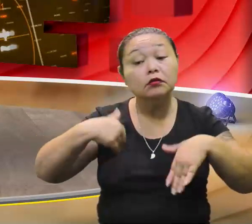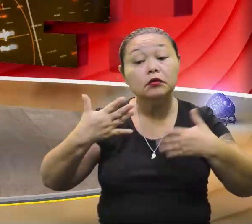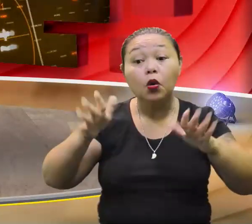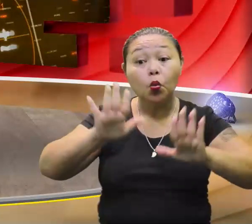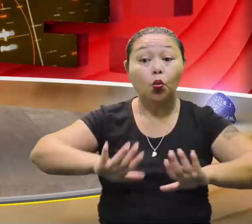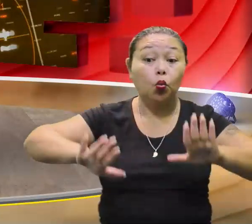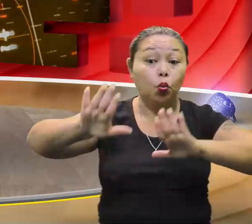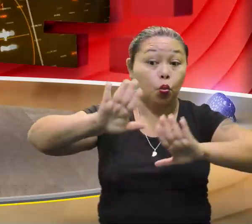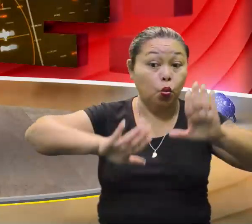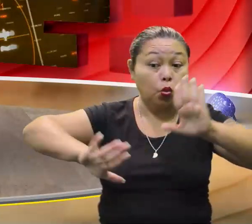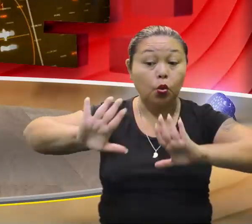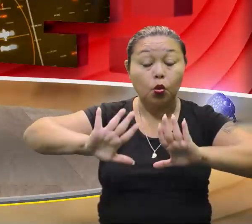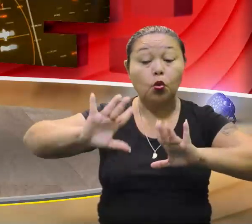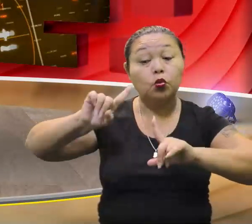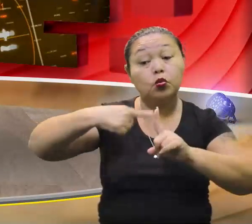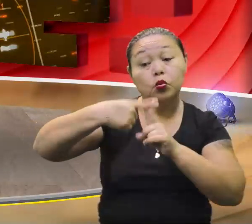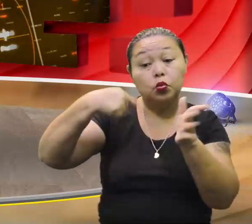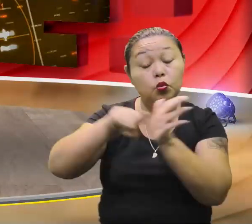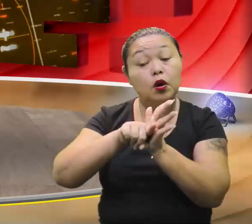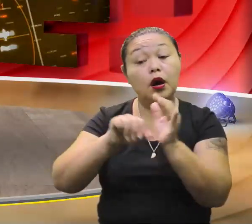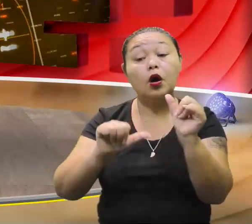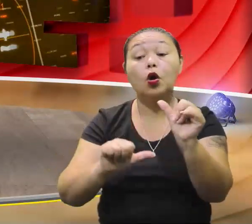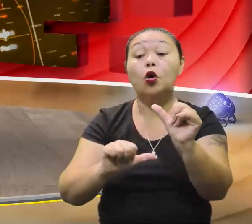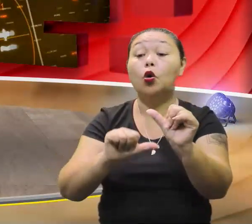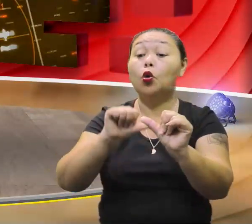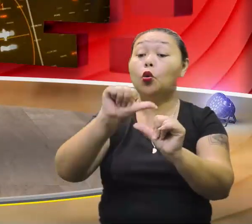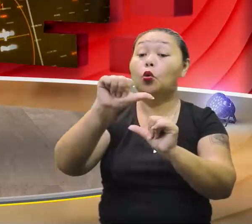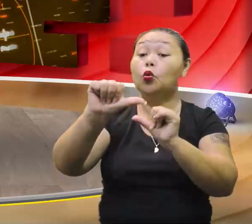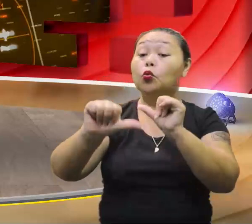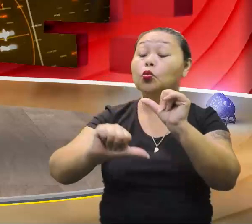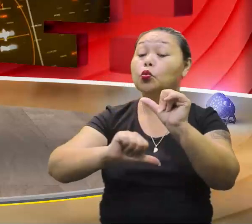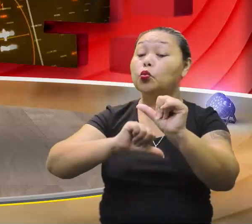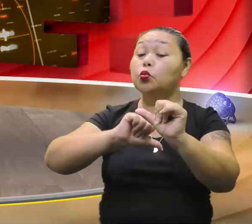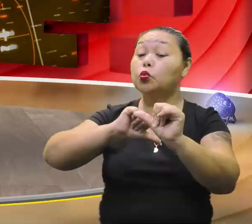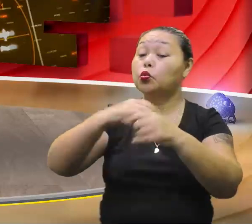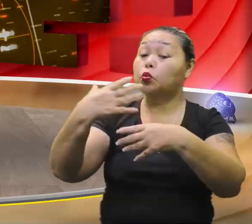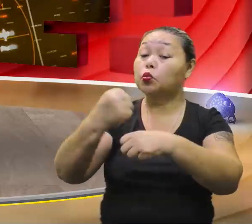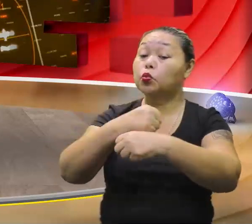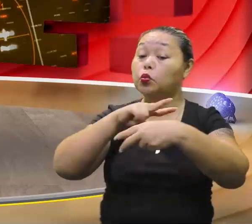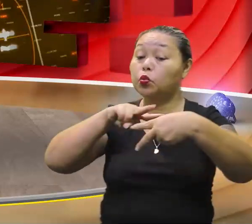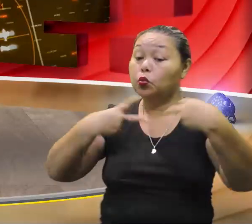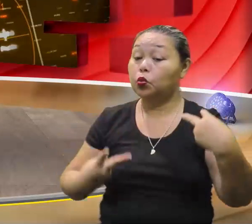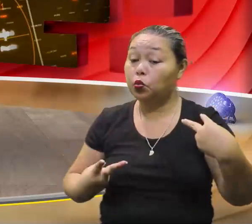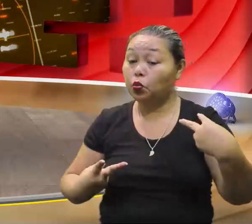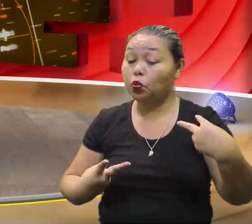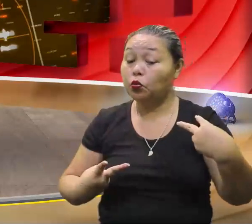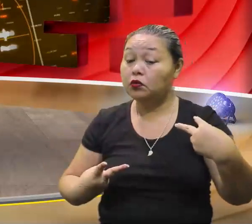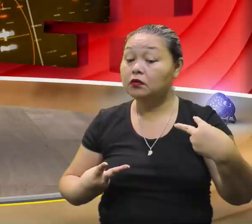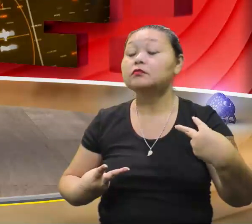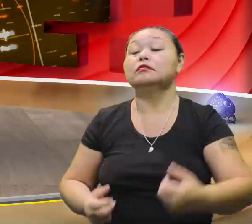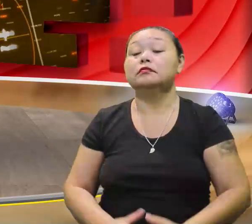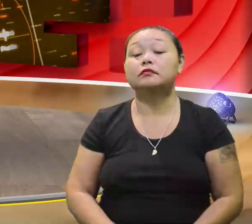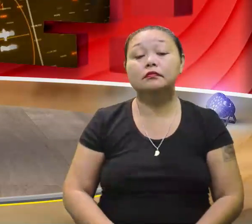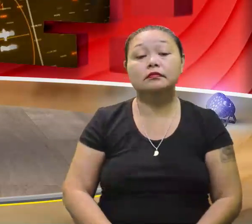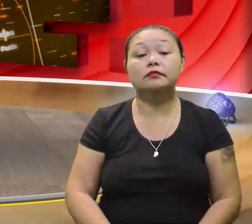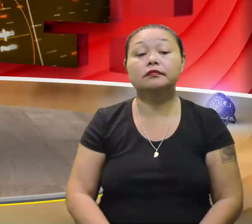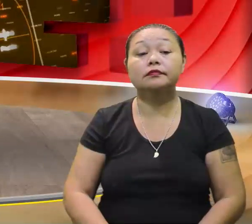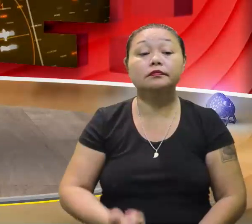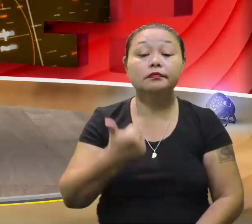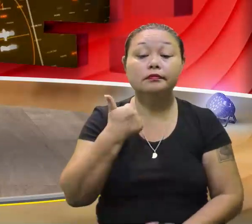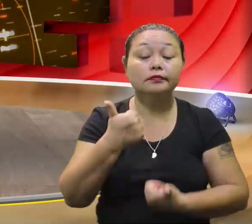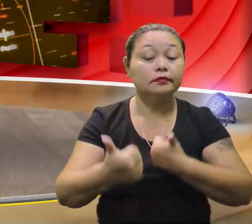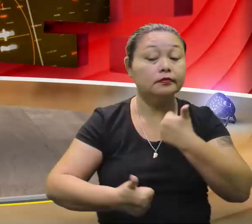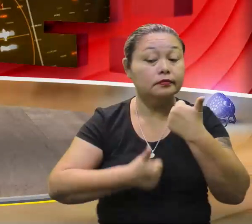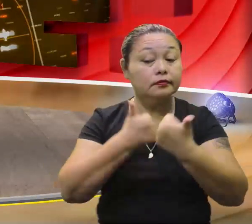Então, cuidado. Não muda o sinal. Troca a operação. O número passa realizando a operação inversa. Legal,